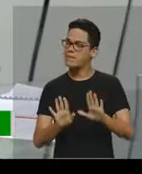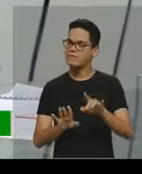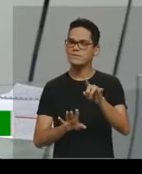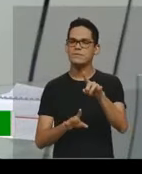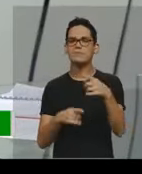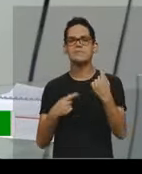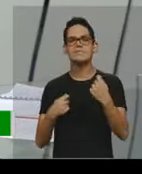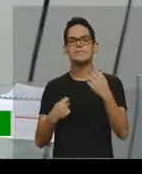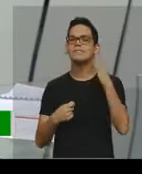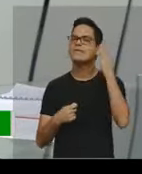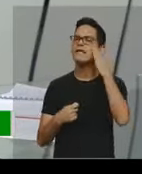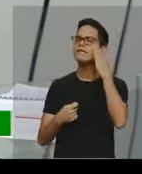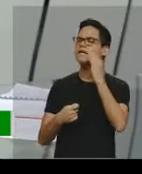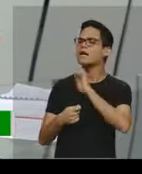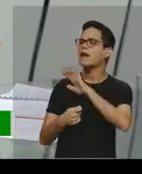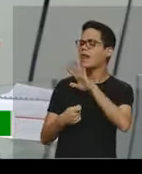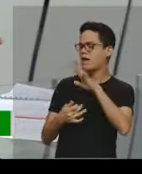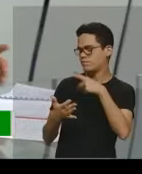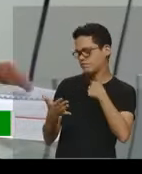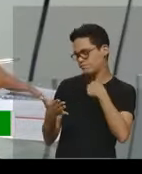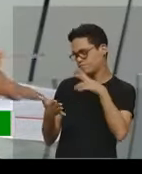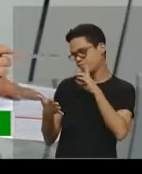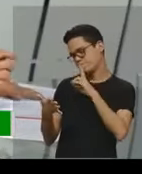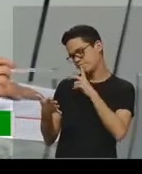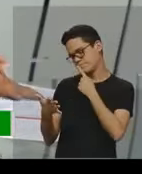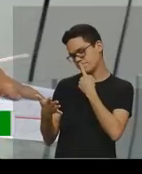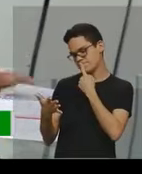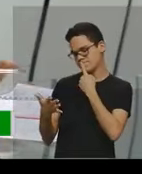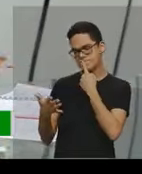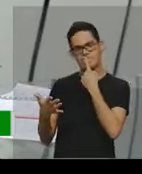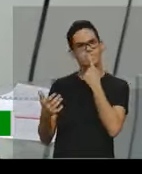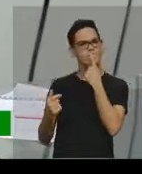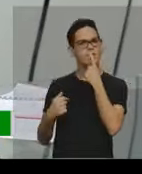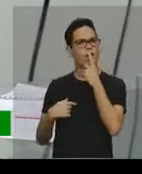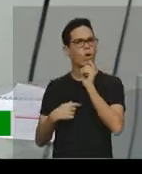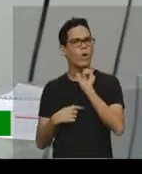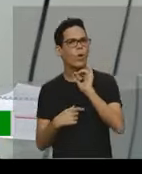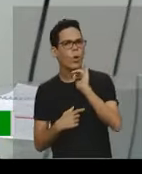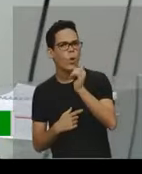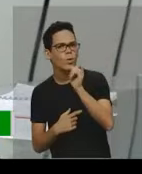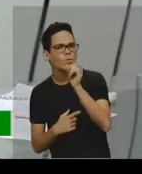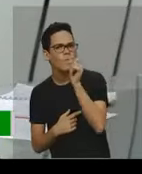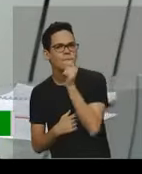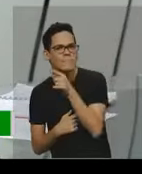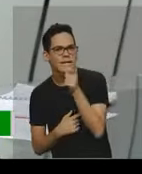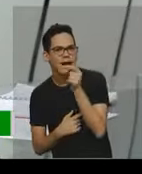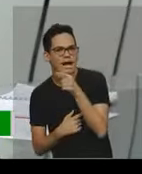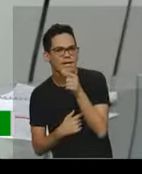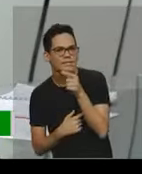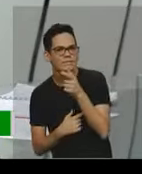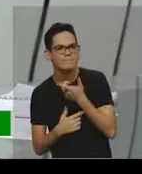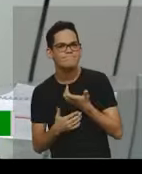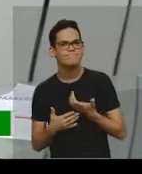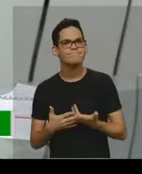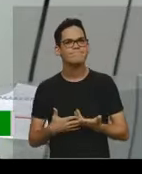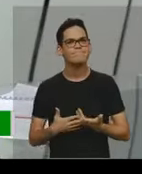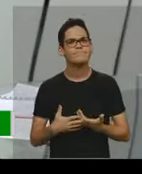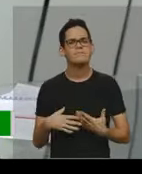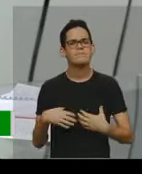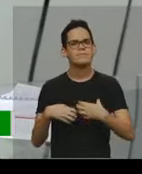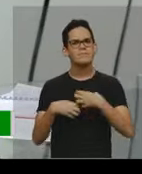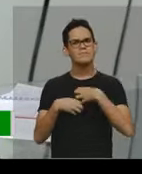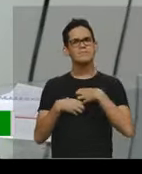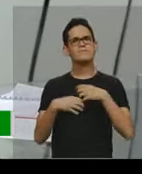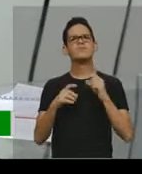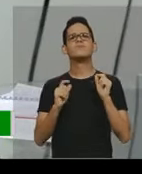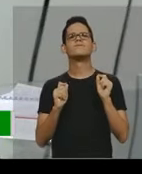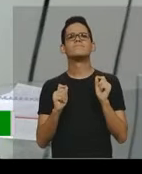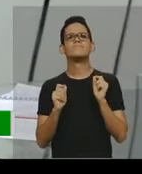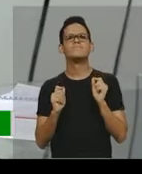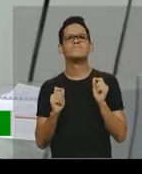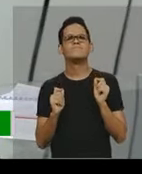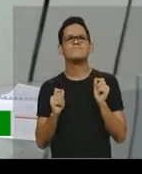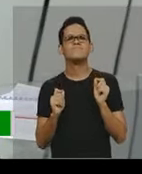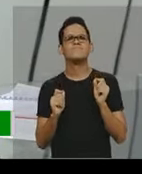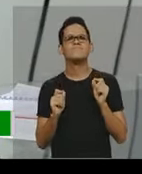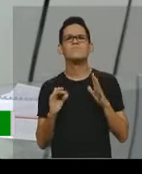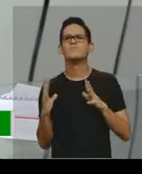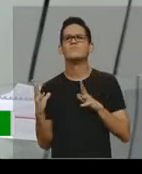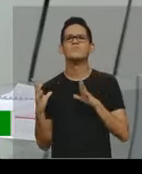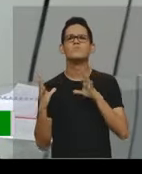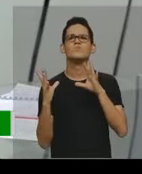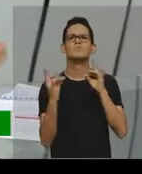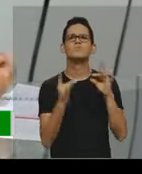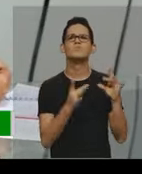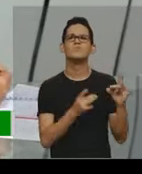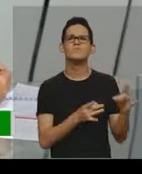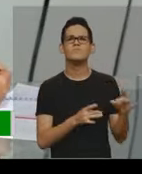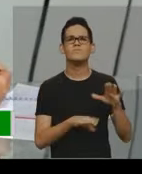interpretação, de repente contou uma piada, tá te levando, porque tudo às